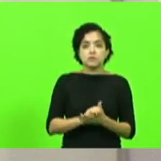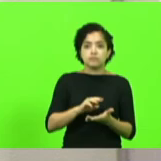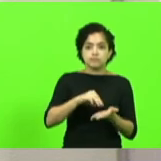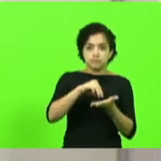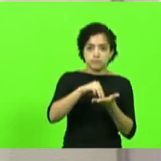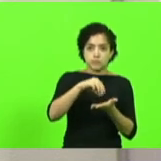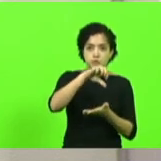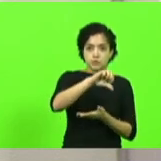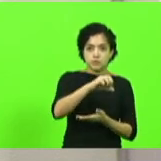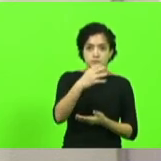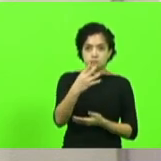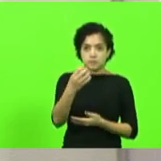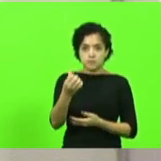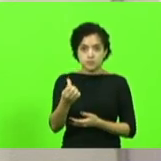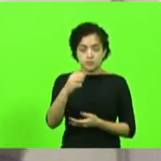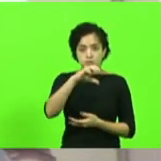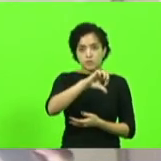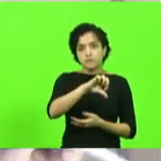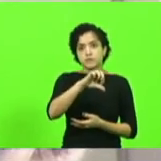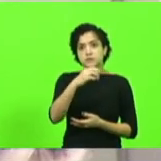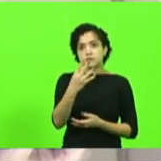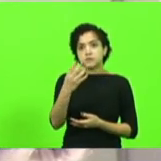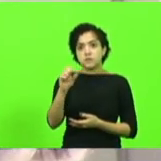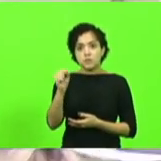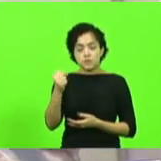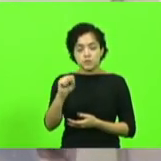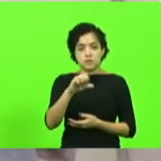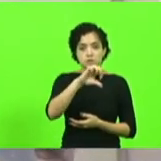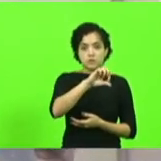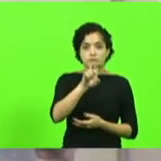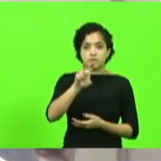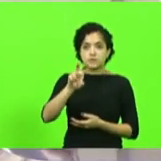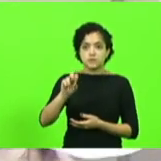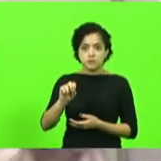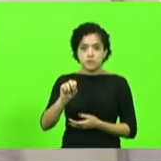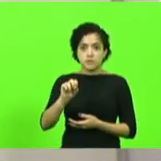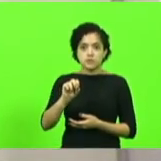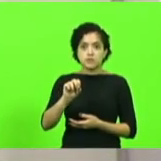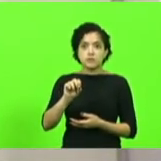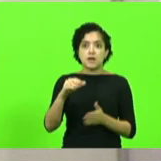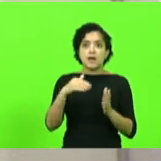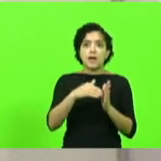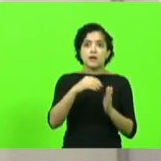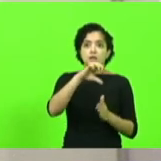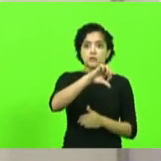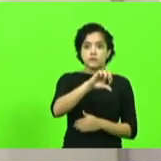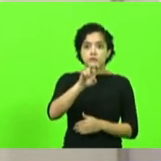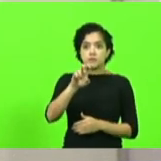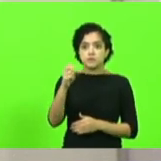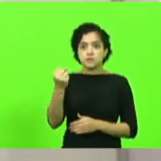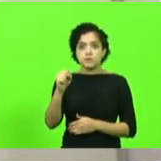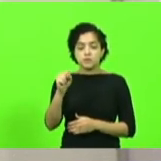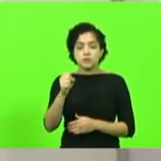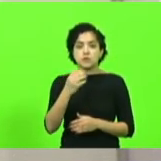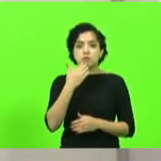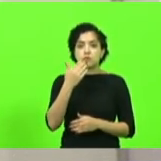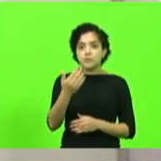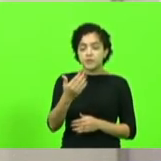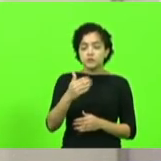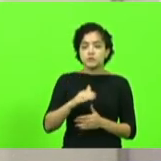946-948, 950-958-2021 e o requerimento